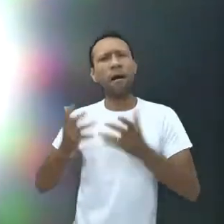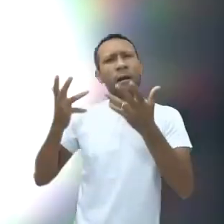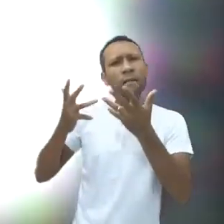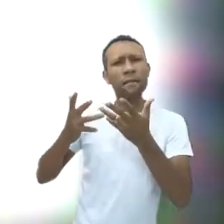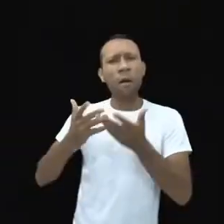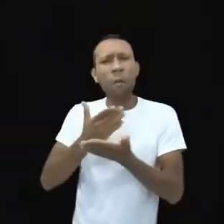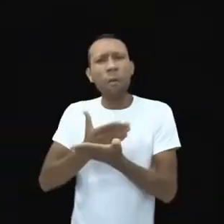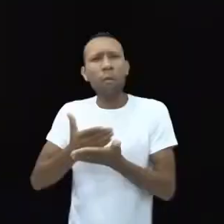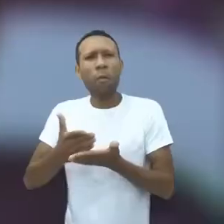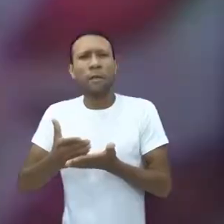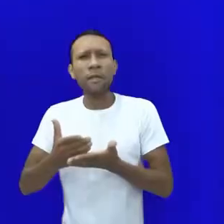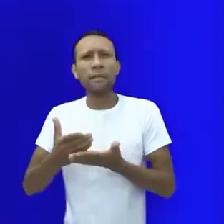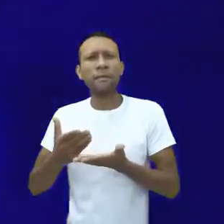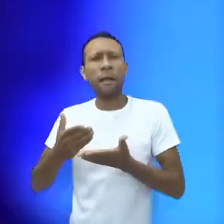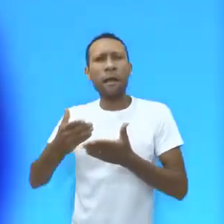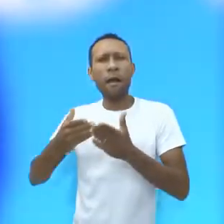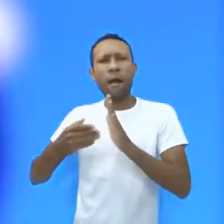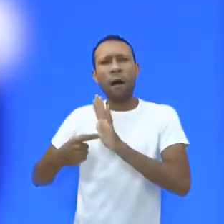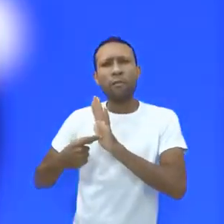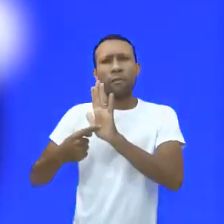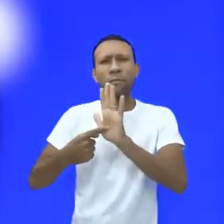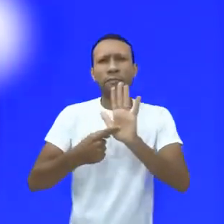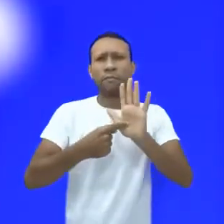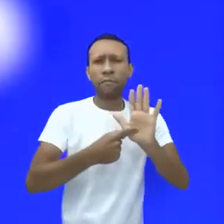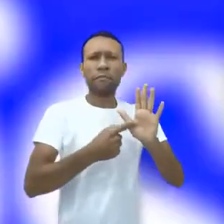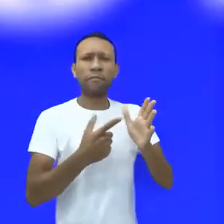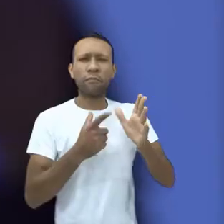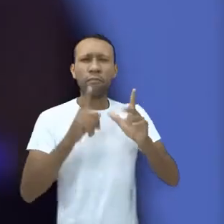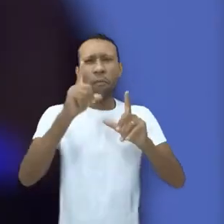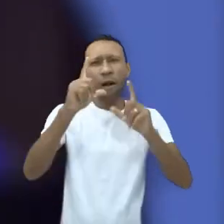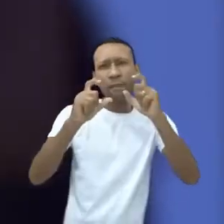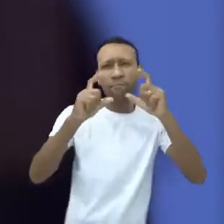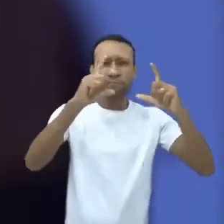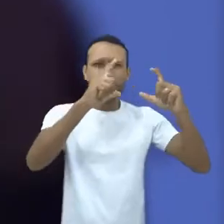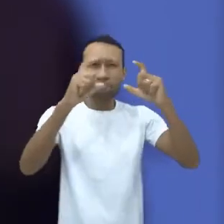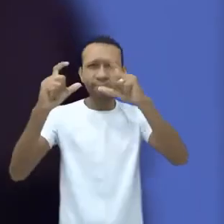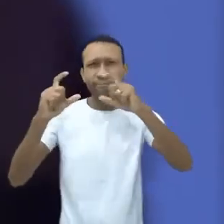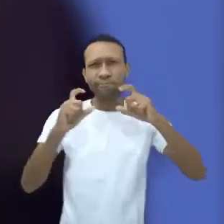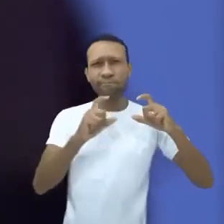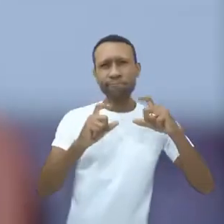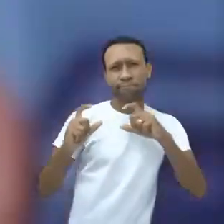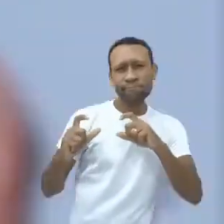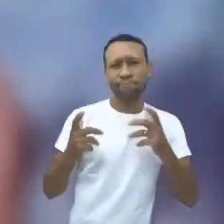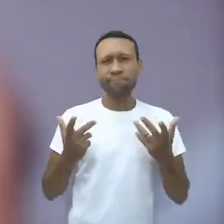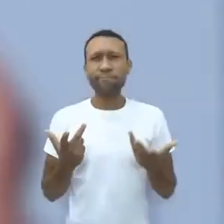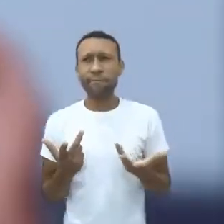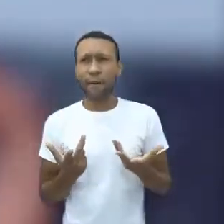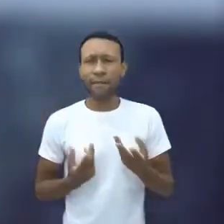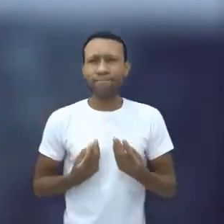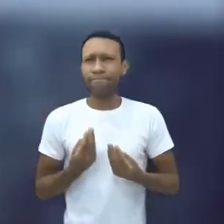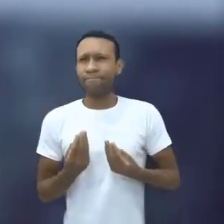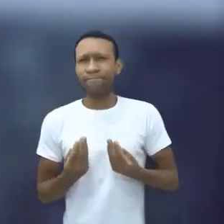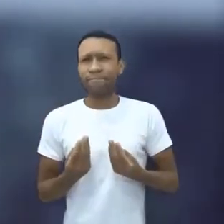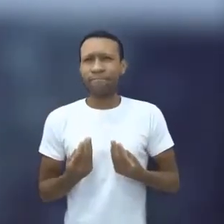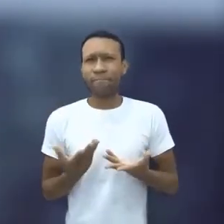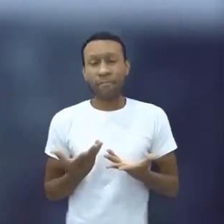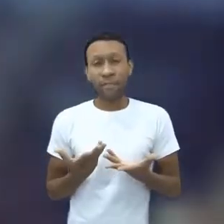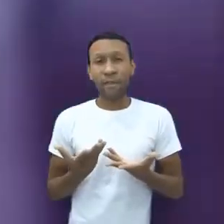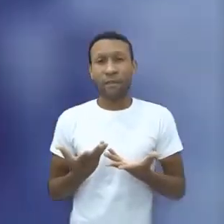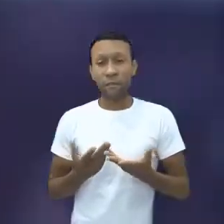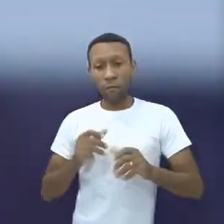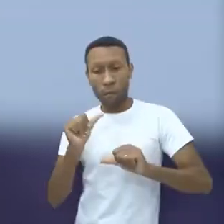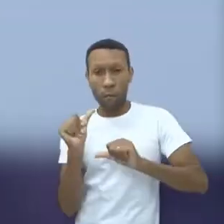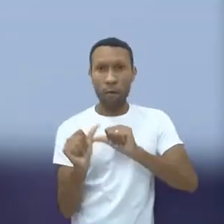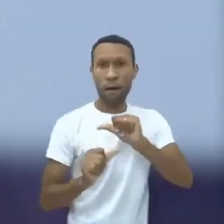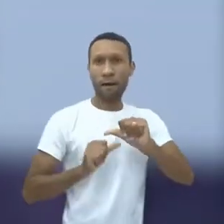E aí eu comecei a postar umas fotos sem efeito, umas fotos só minhas, assim. Quando eu fiz